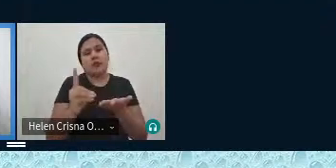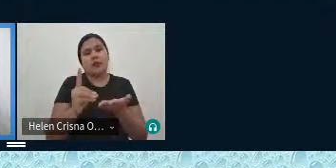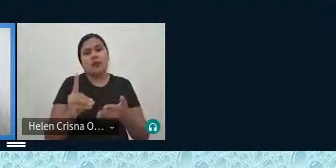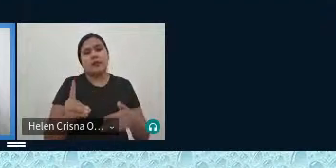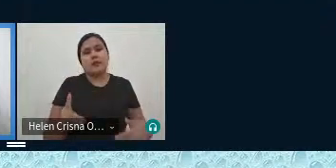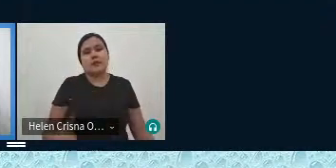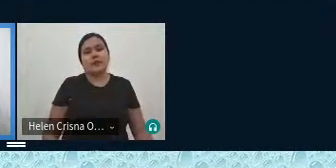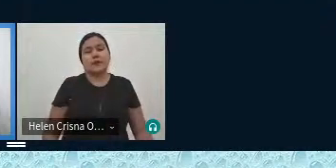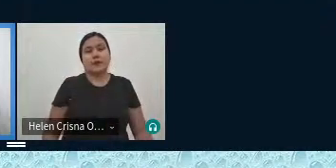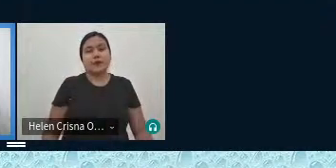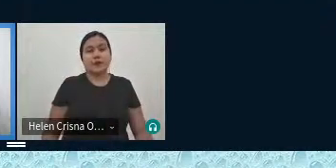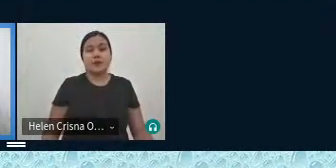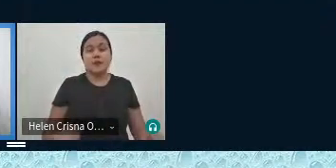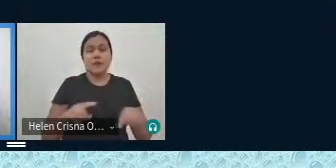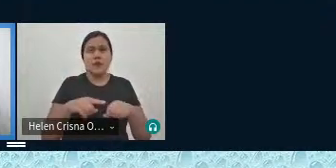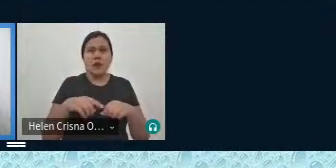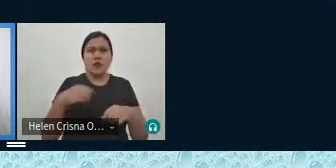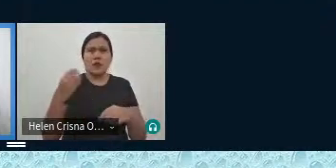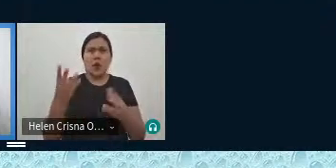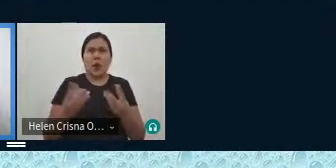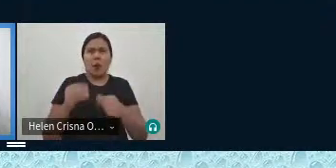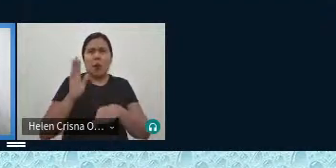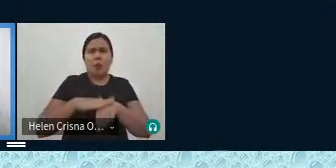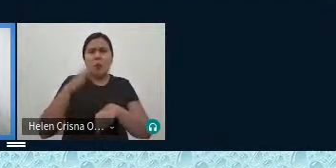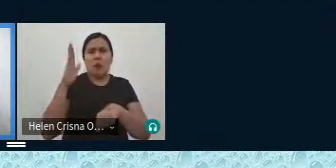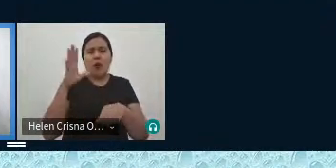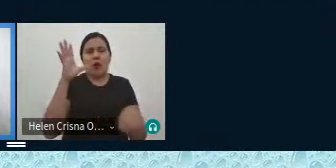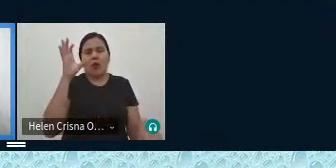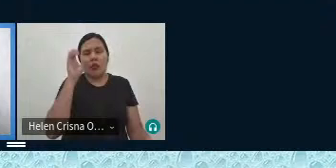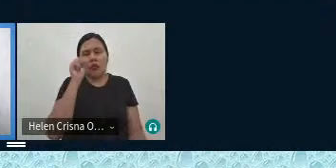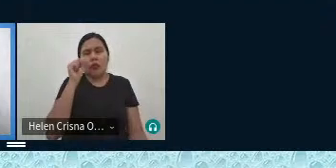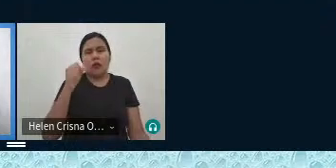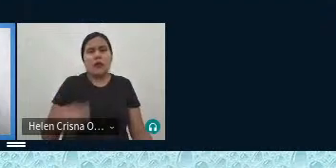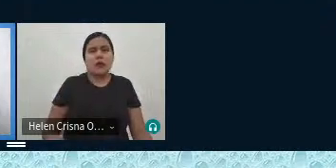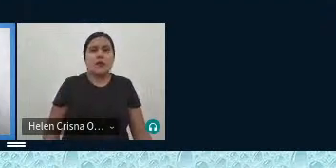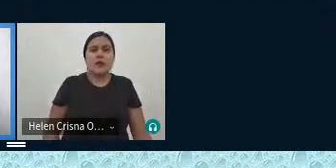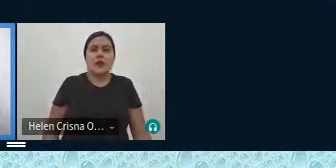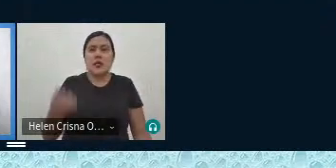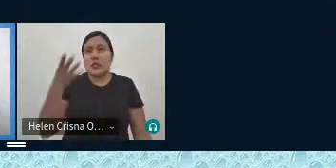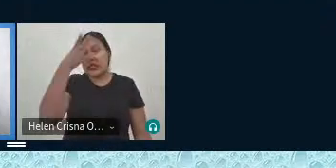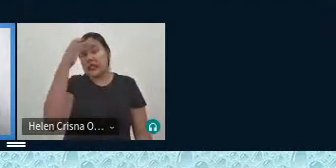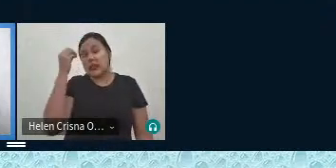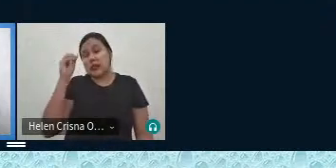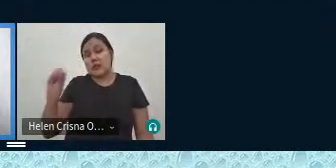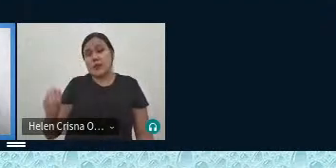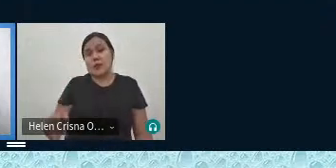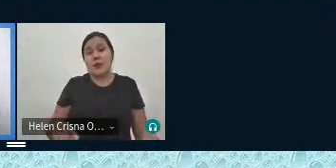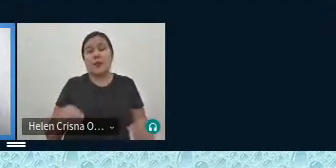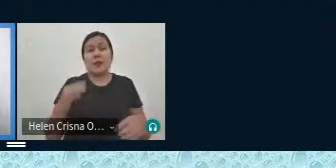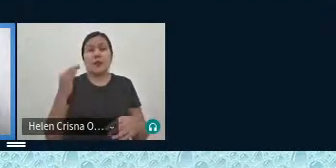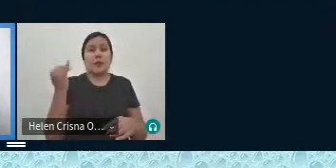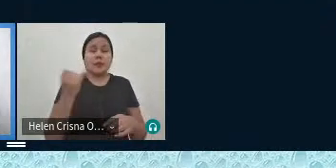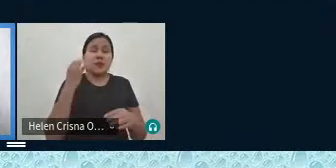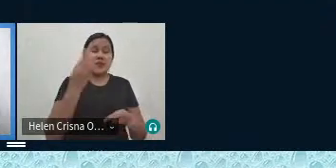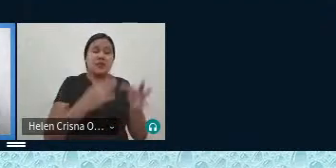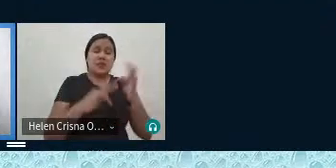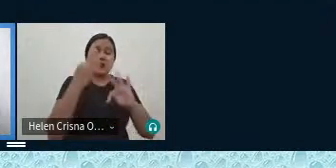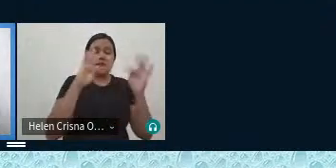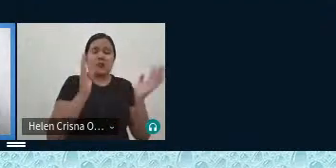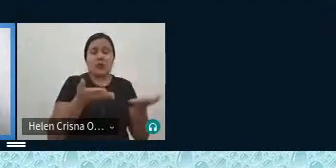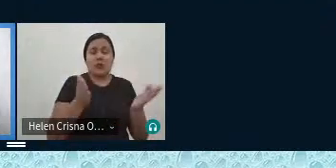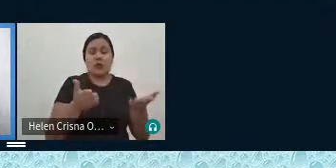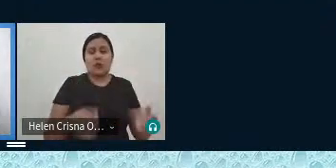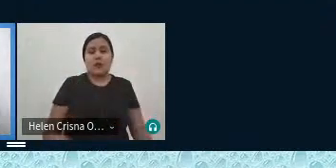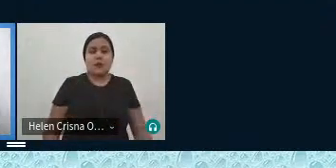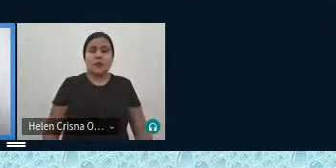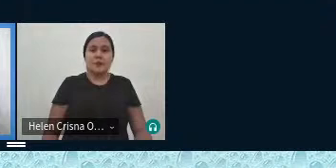dicionário é muito mais adormecido que os outros mas sobretudo nessa tecnologia toda que atravessa nossa